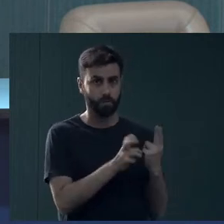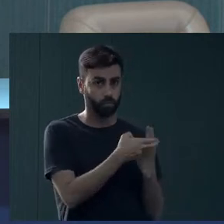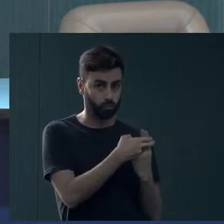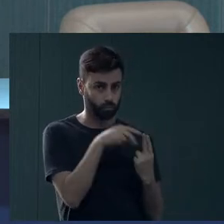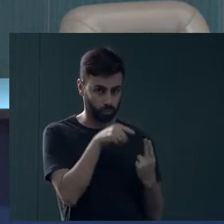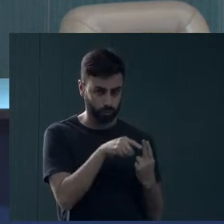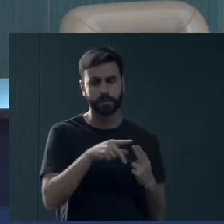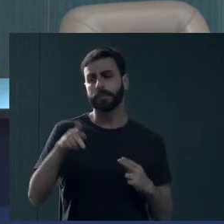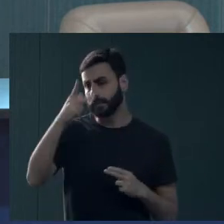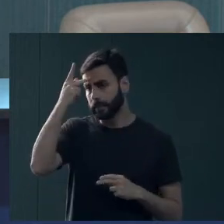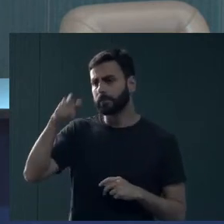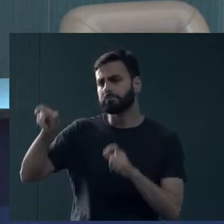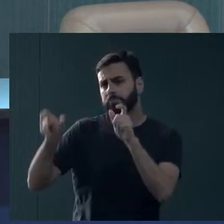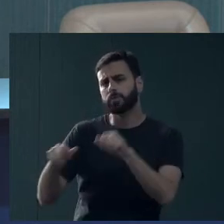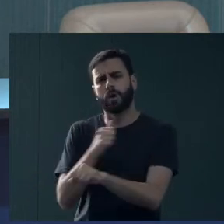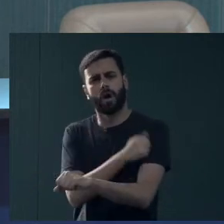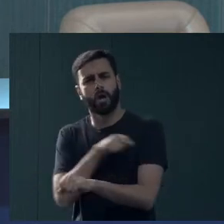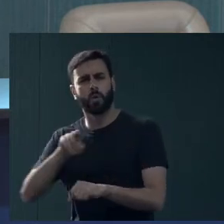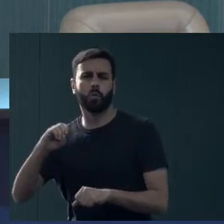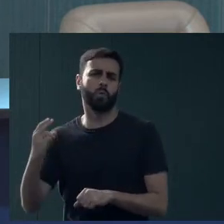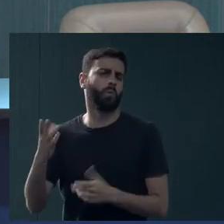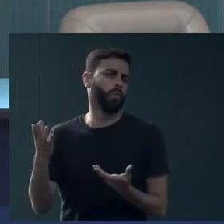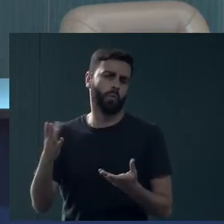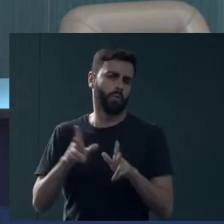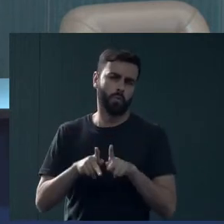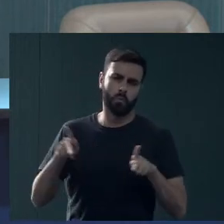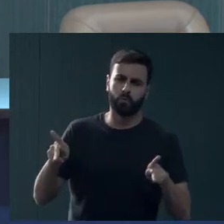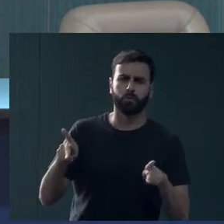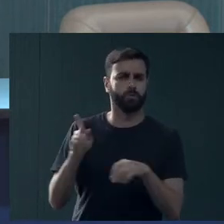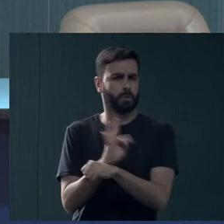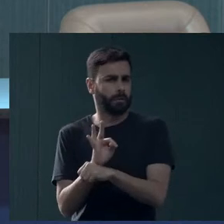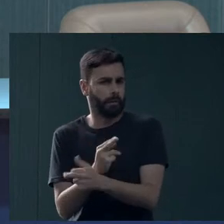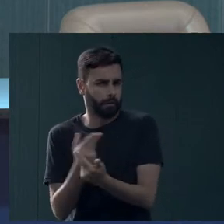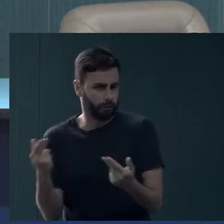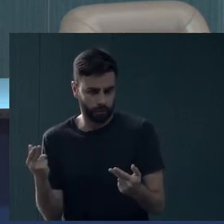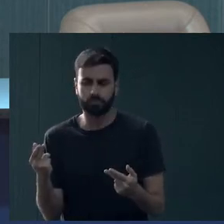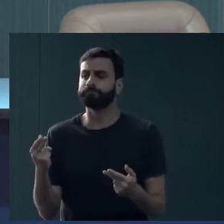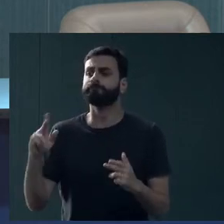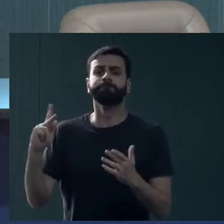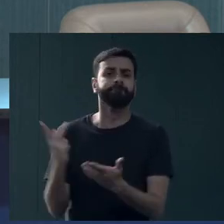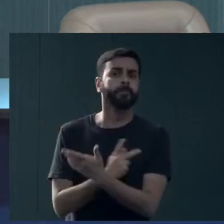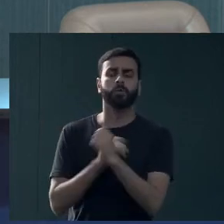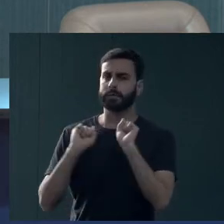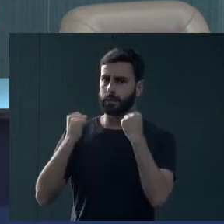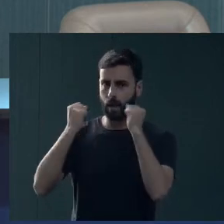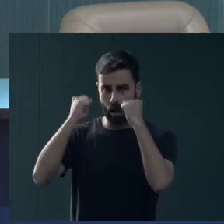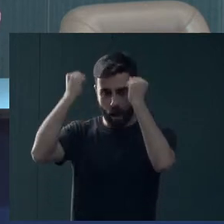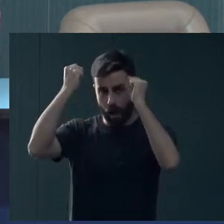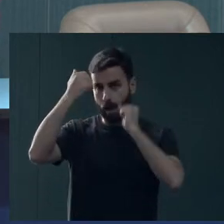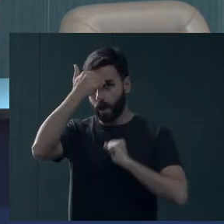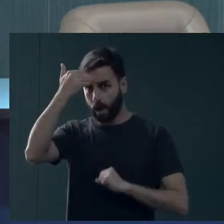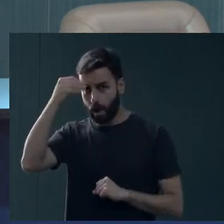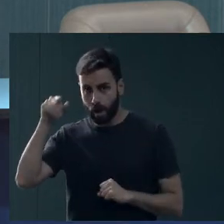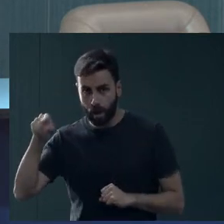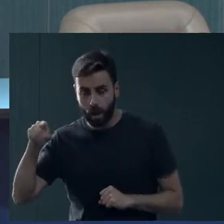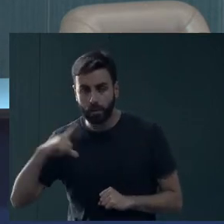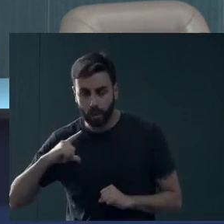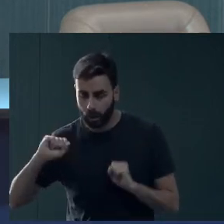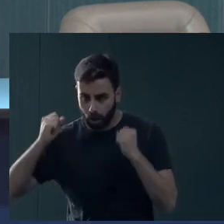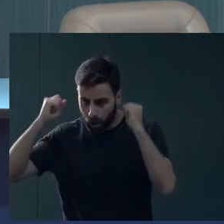Então, pacientes, estudantes, servidores, professores, que talvez entrem em um quadro de surto psiquiátrico, que